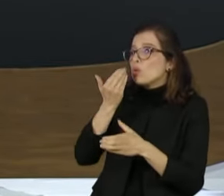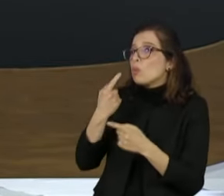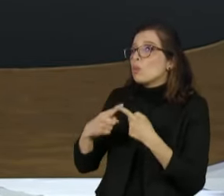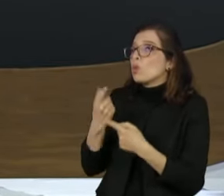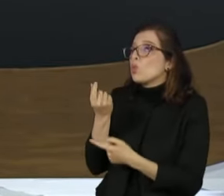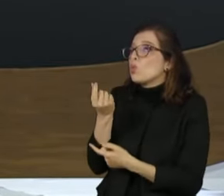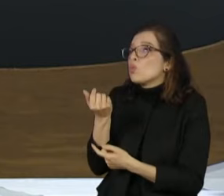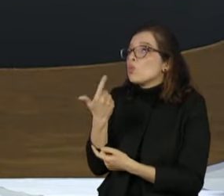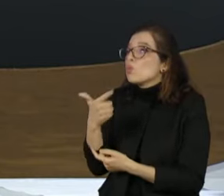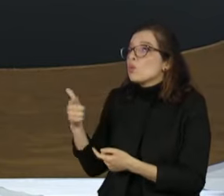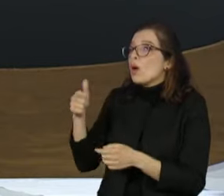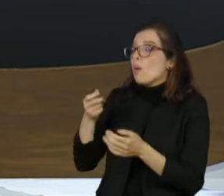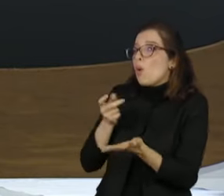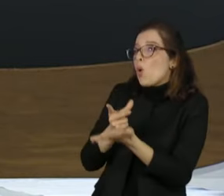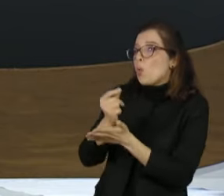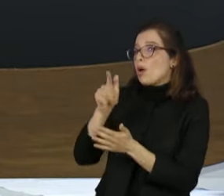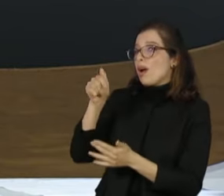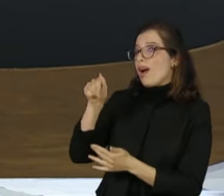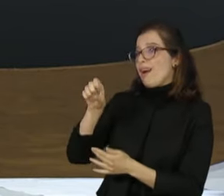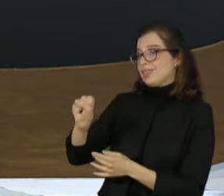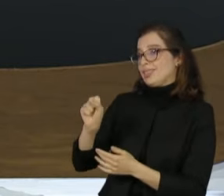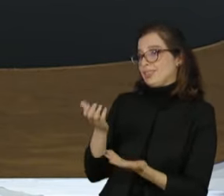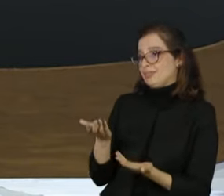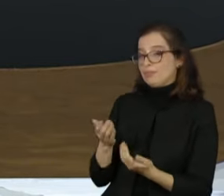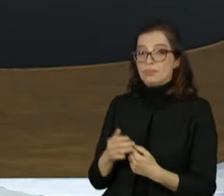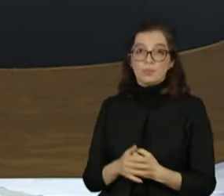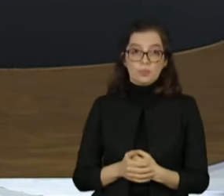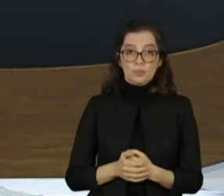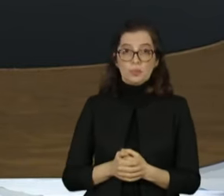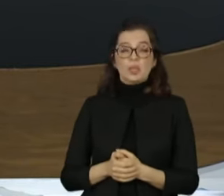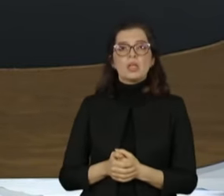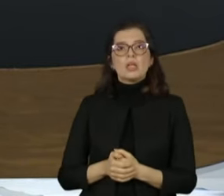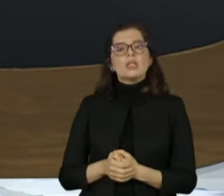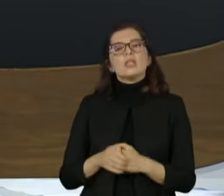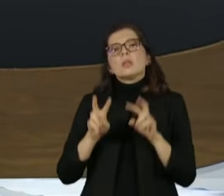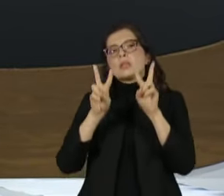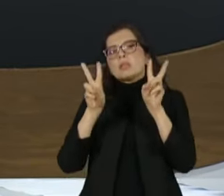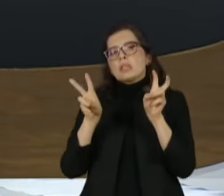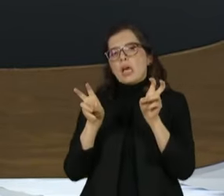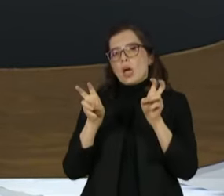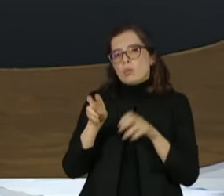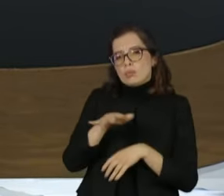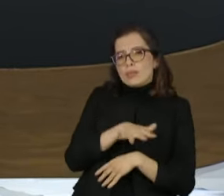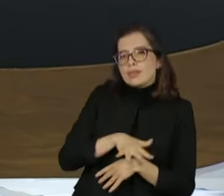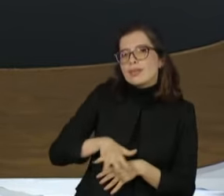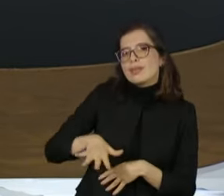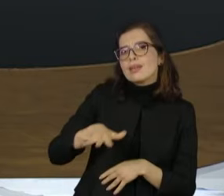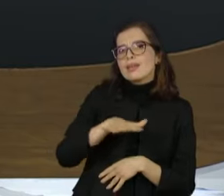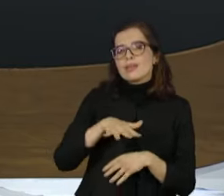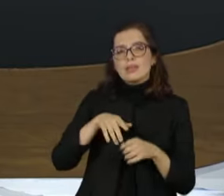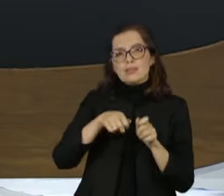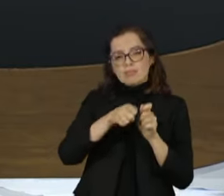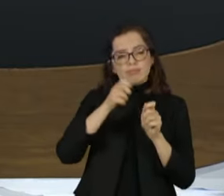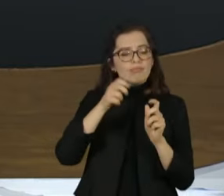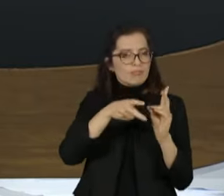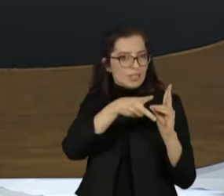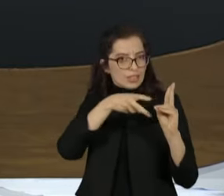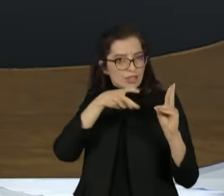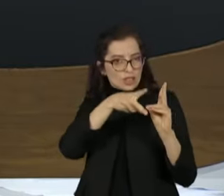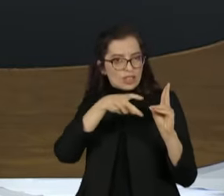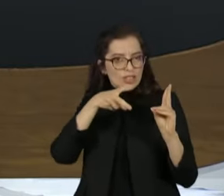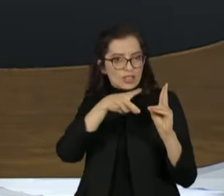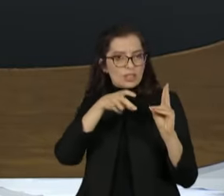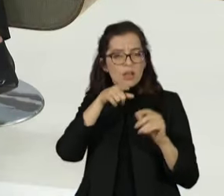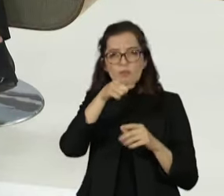sobre o marco temporal para a demarcação de terras indígenas, dizendo que essa questão está no Supremo Tribunal Federal. Porém, ela também está no